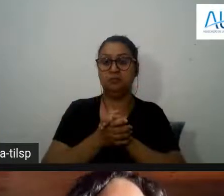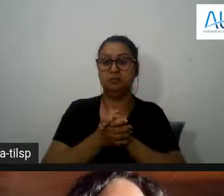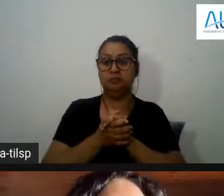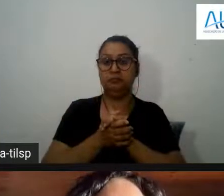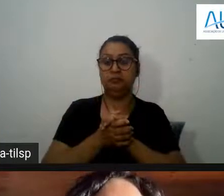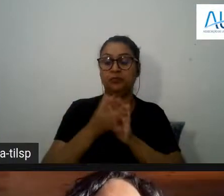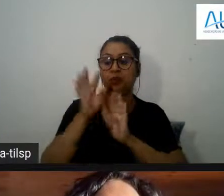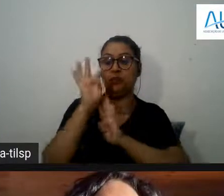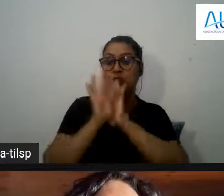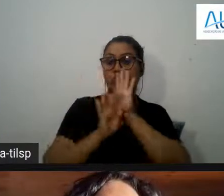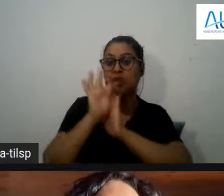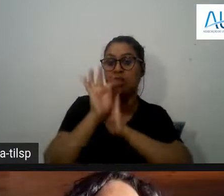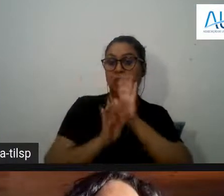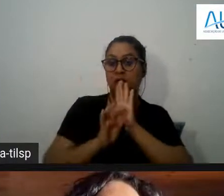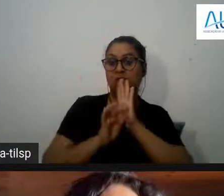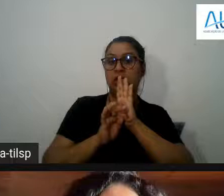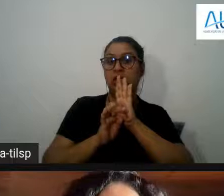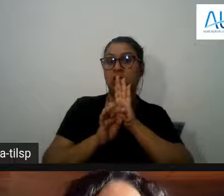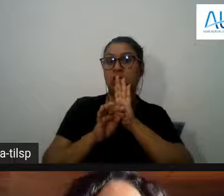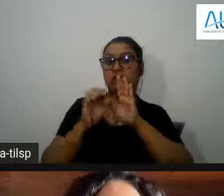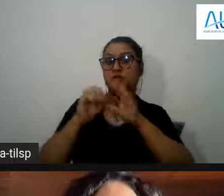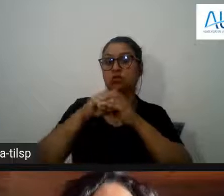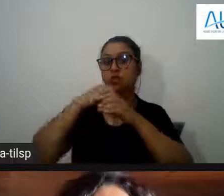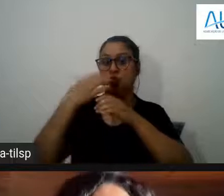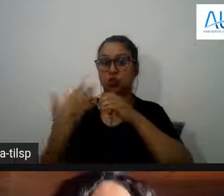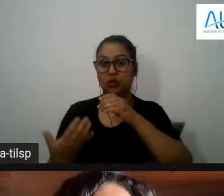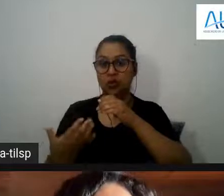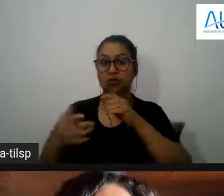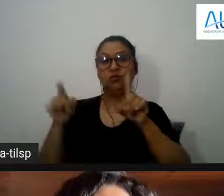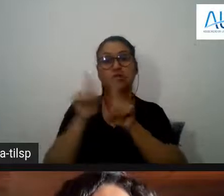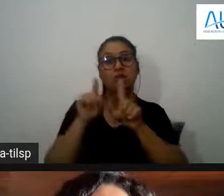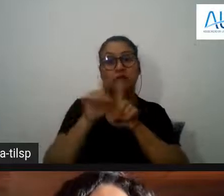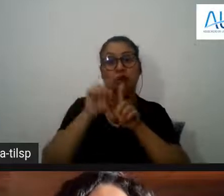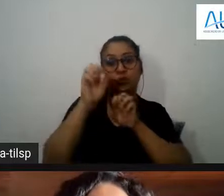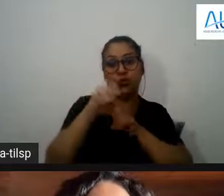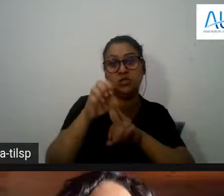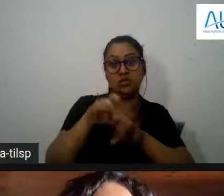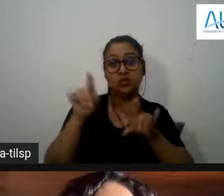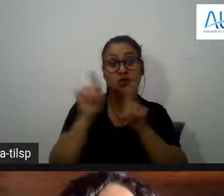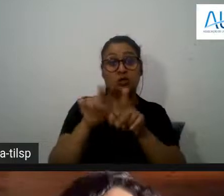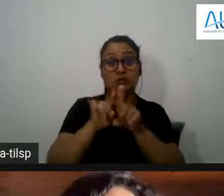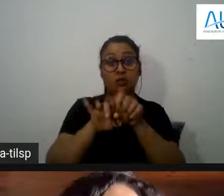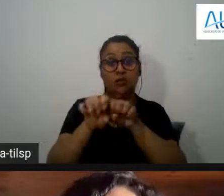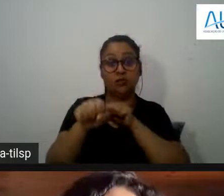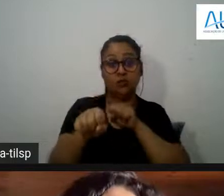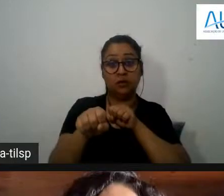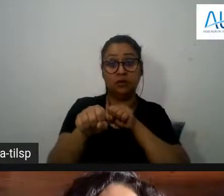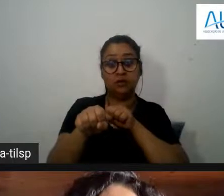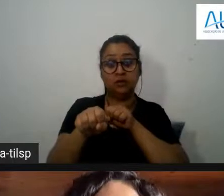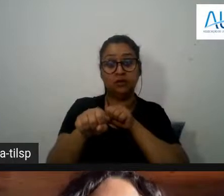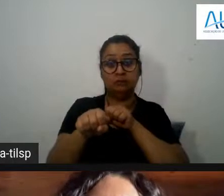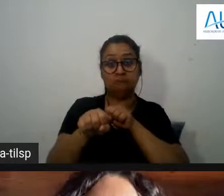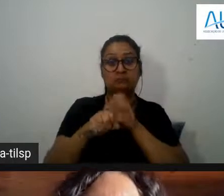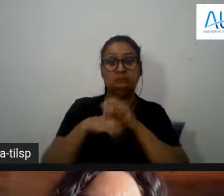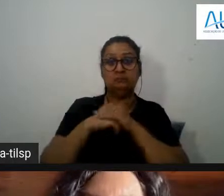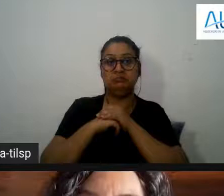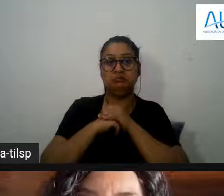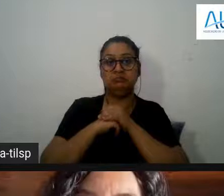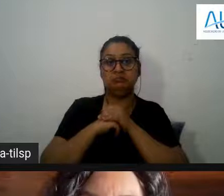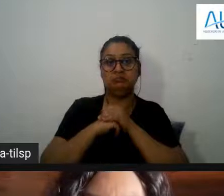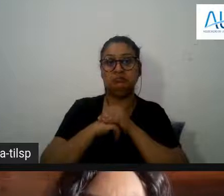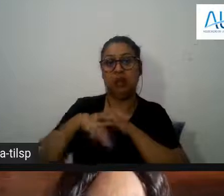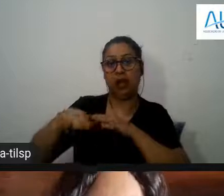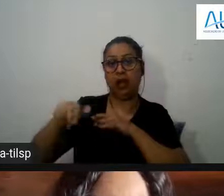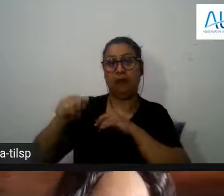textos de divulgação científica no contexto do ensino e também da formação a Matilde já começou falando já